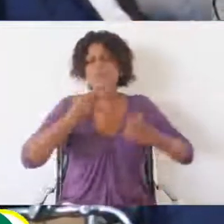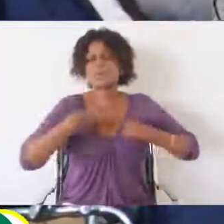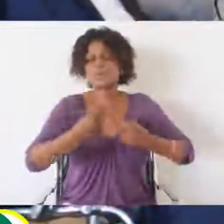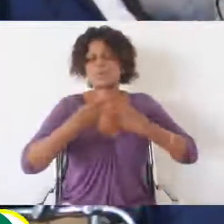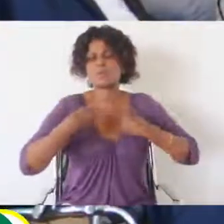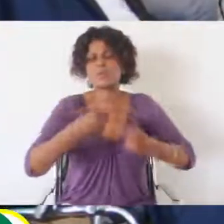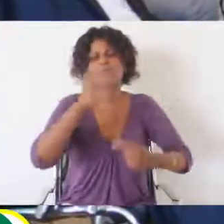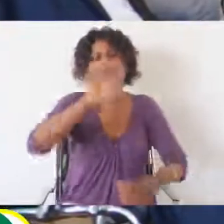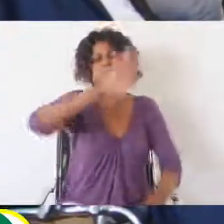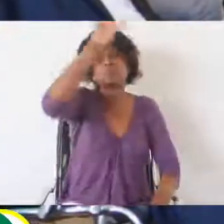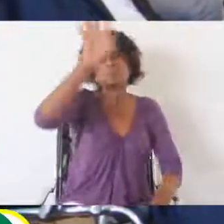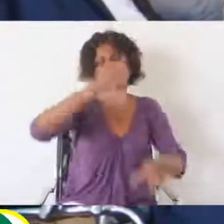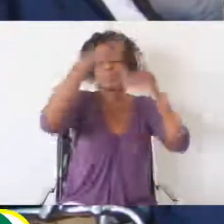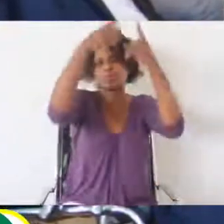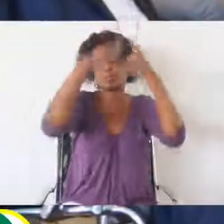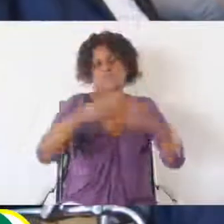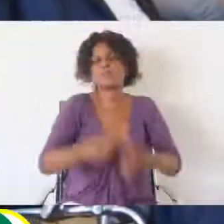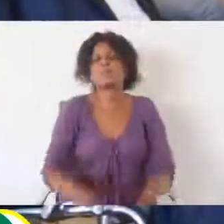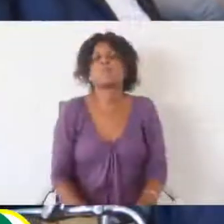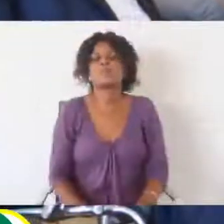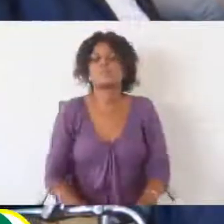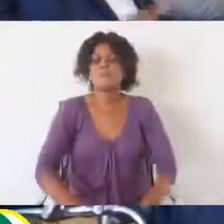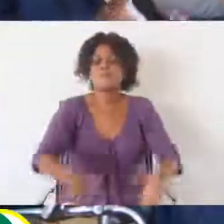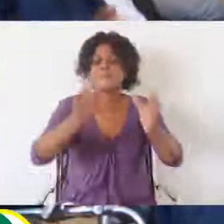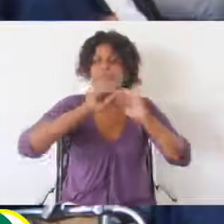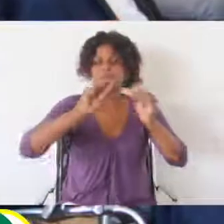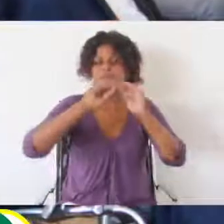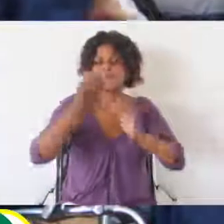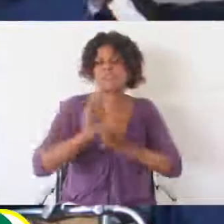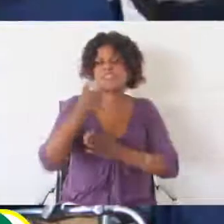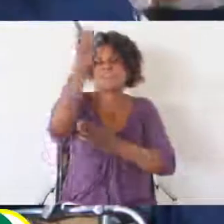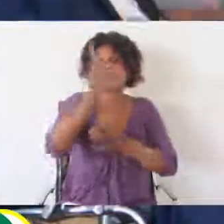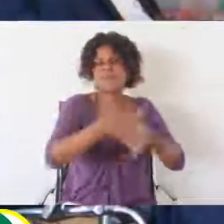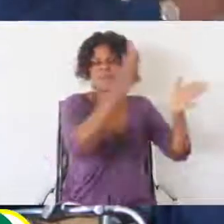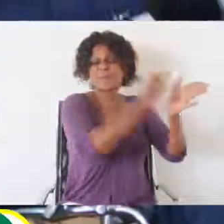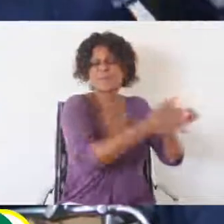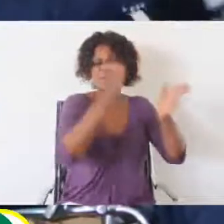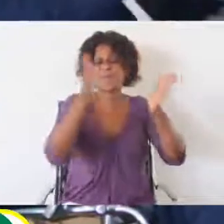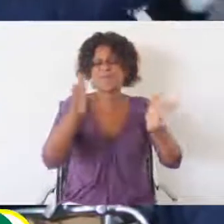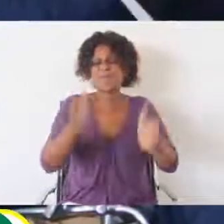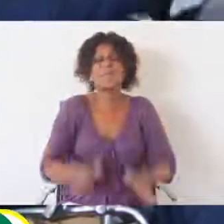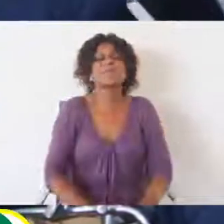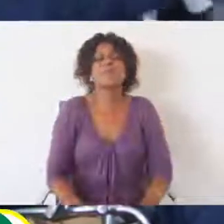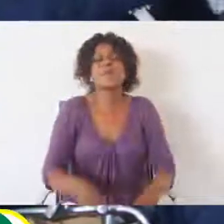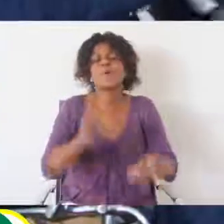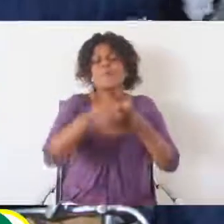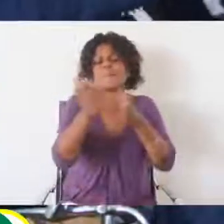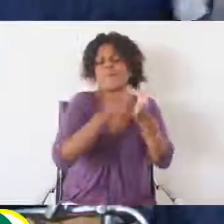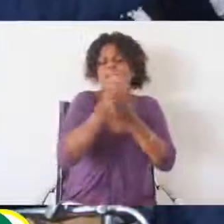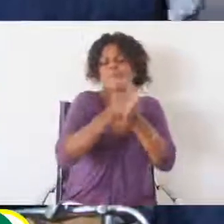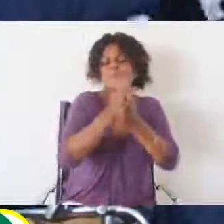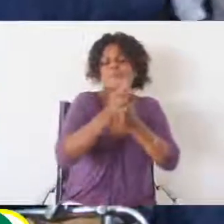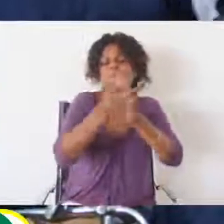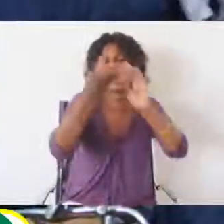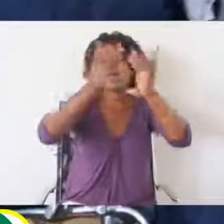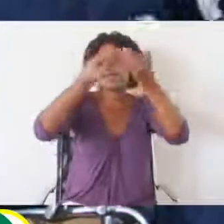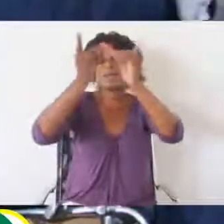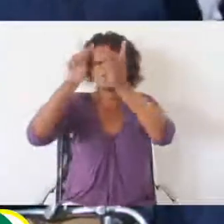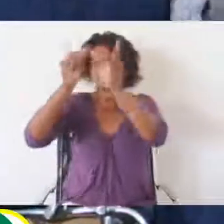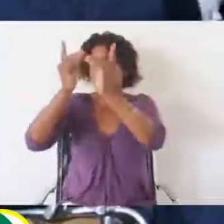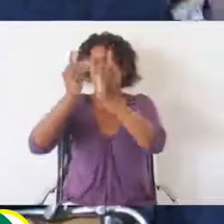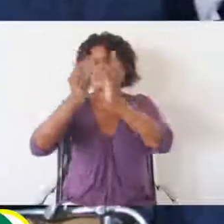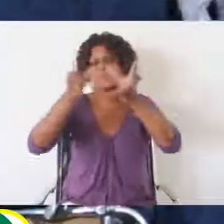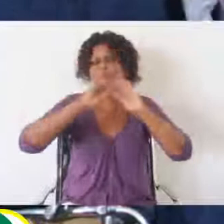-19. Falando em torno do lema desta conferência, o diretor adjunto do Instituto Nacional de Saúde, Dr.